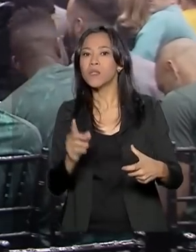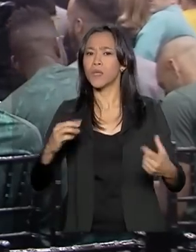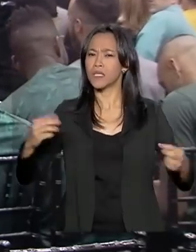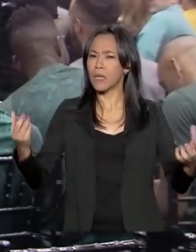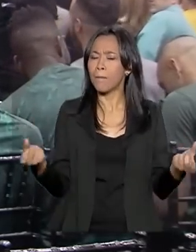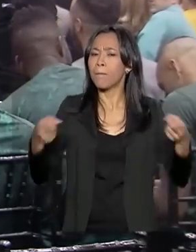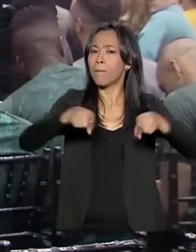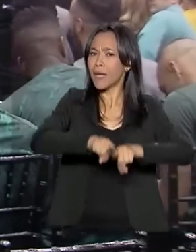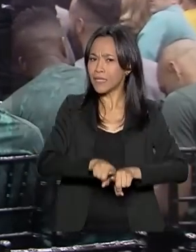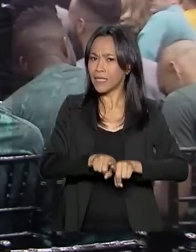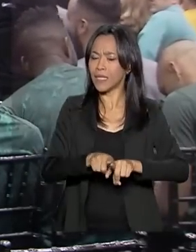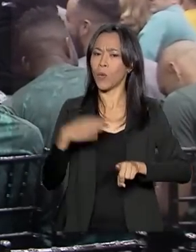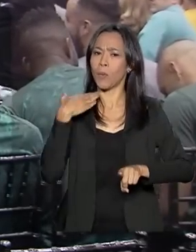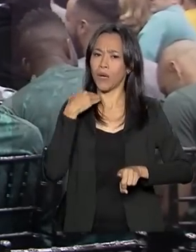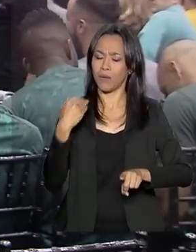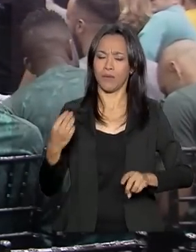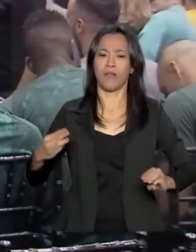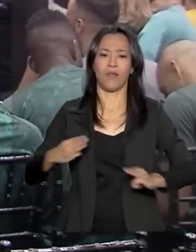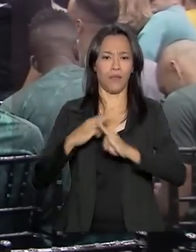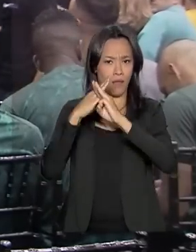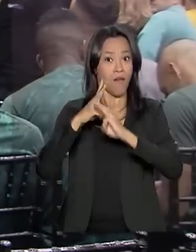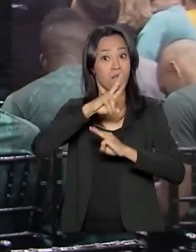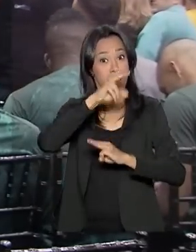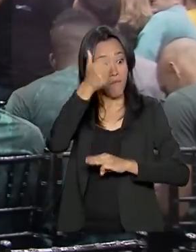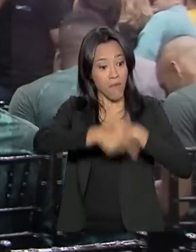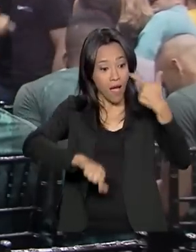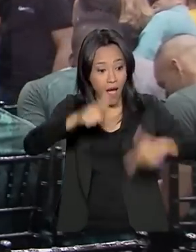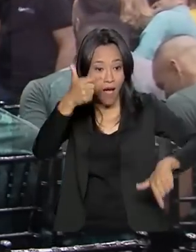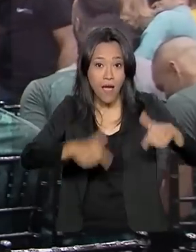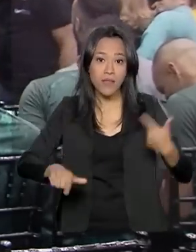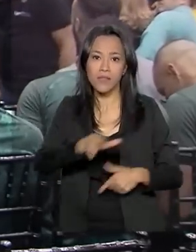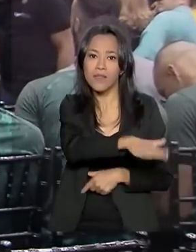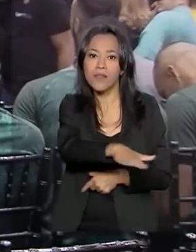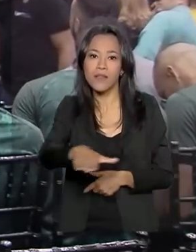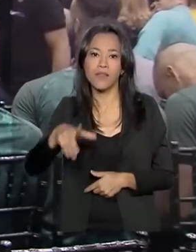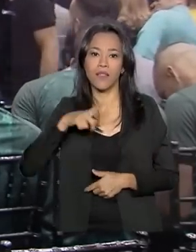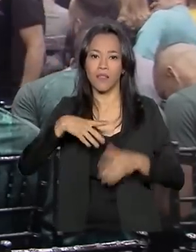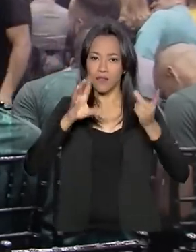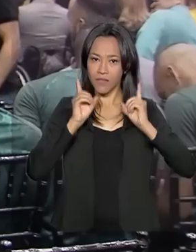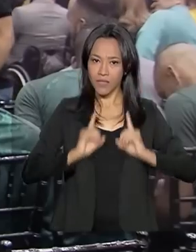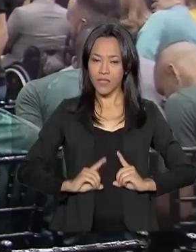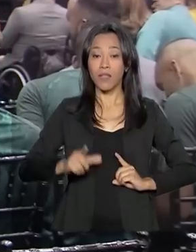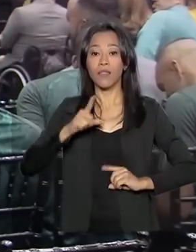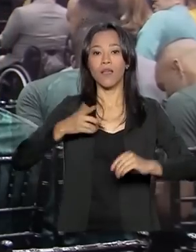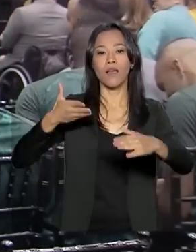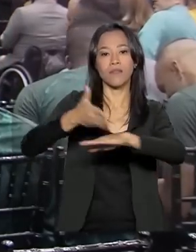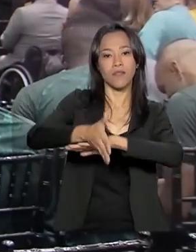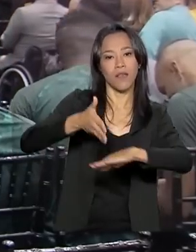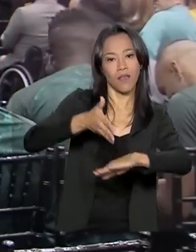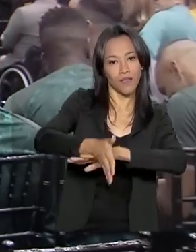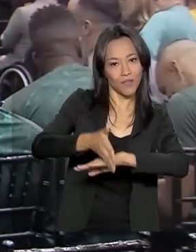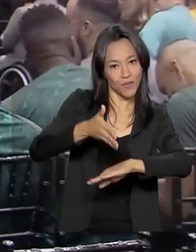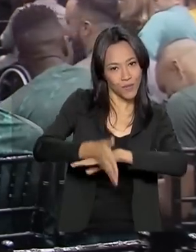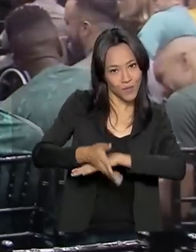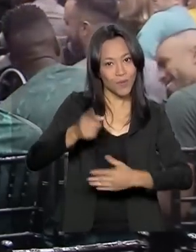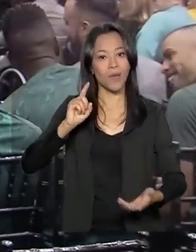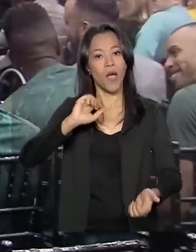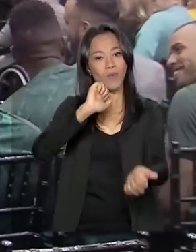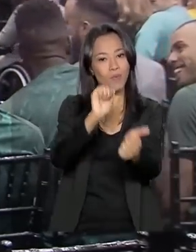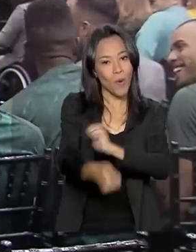Caixa Econômica Federal vai permitir que mais crianças com deficiência tenham acesso a modalidades paralímpicas.